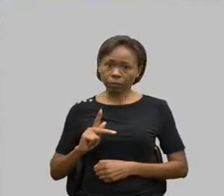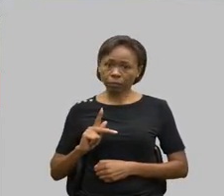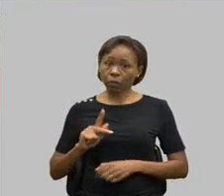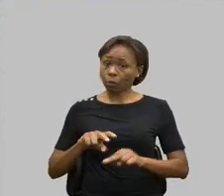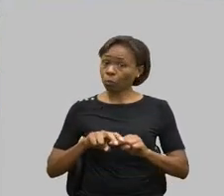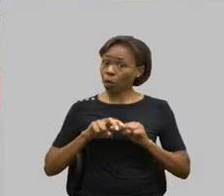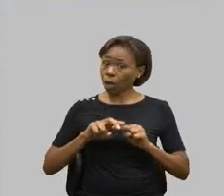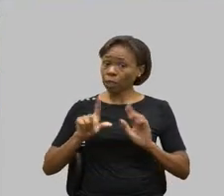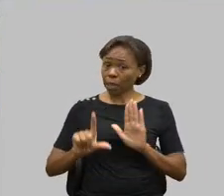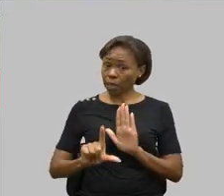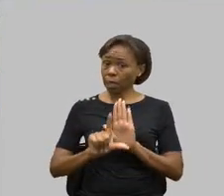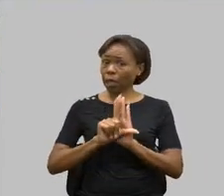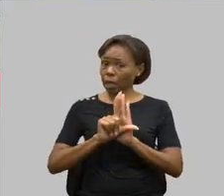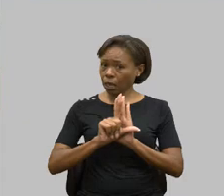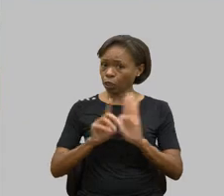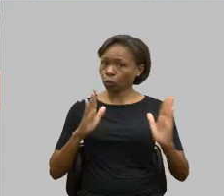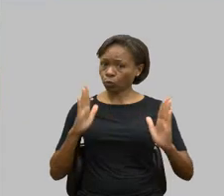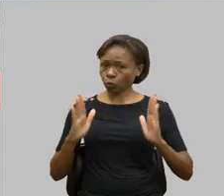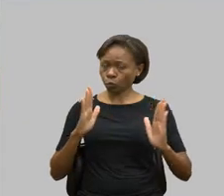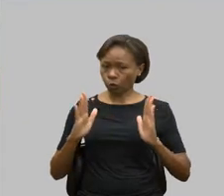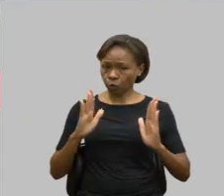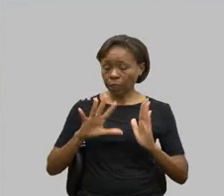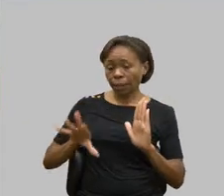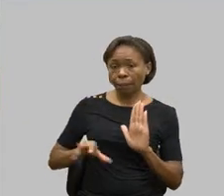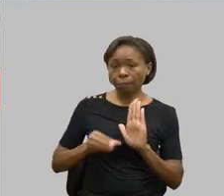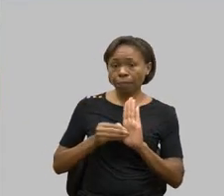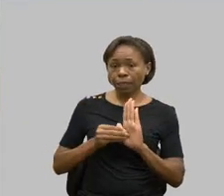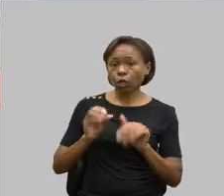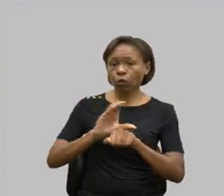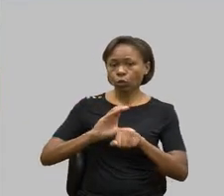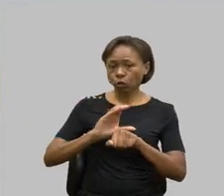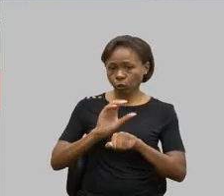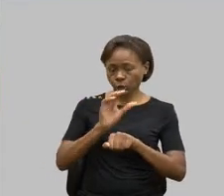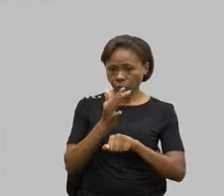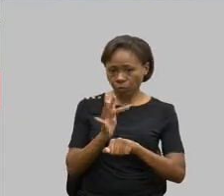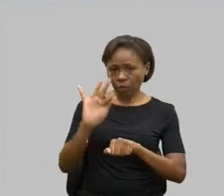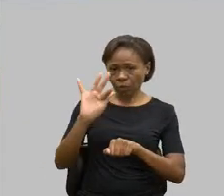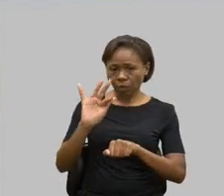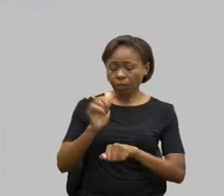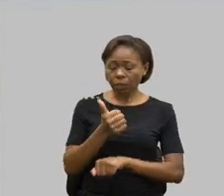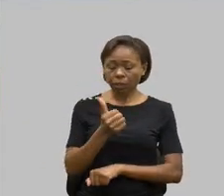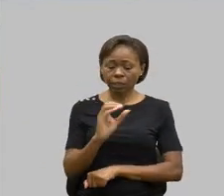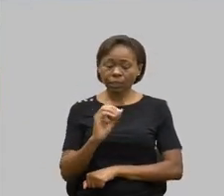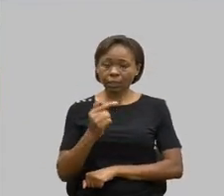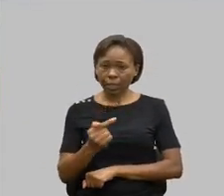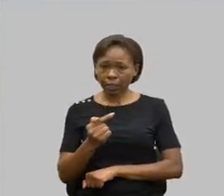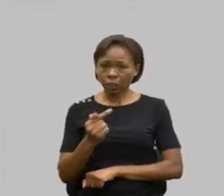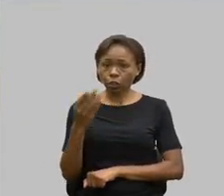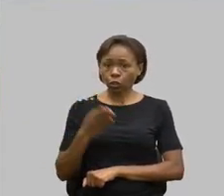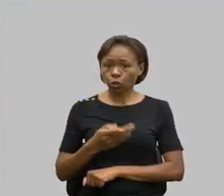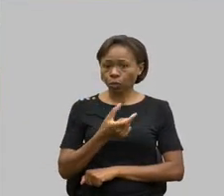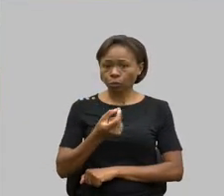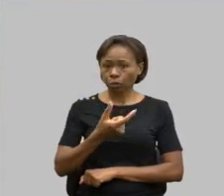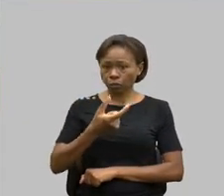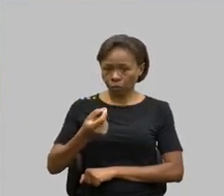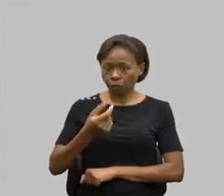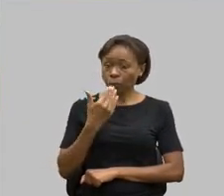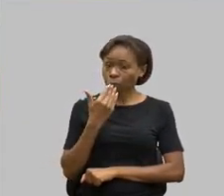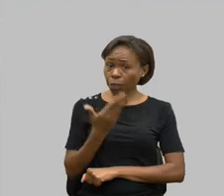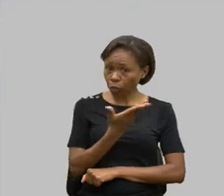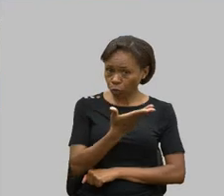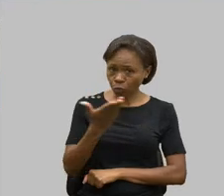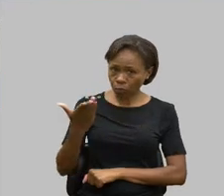e, especialmente, a emenda à Constituição Federal nº 107 de 2020, recomenda aos convidados e